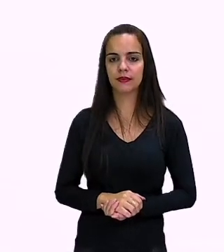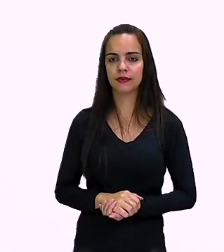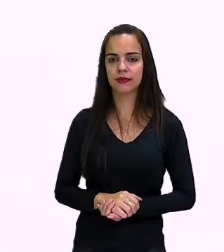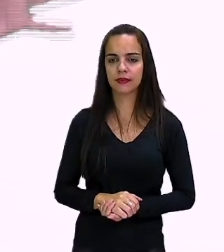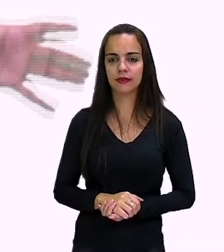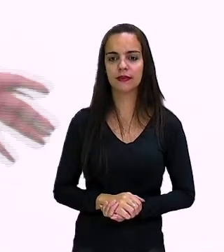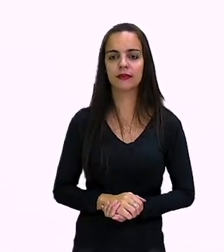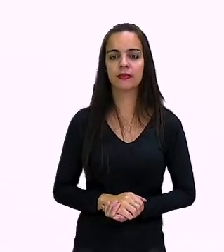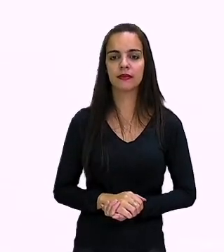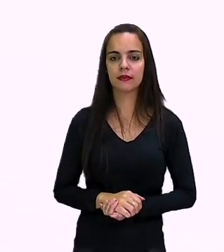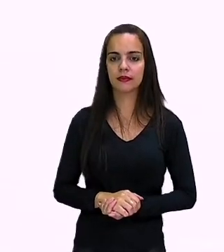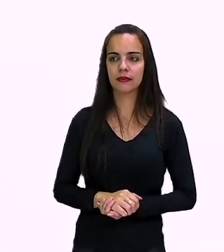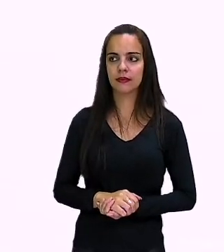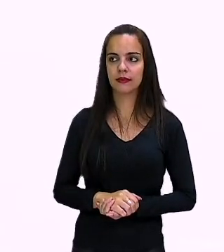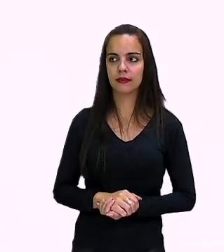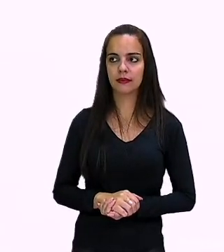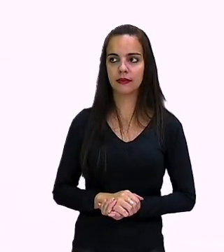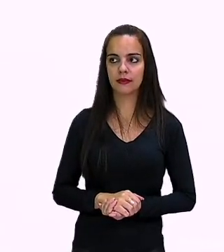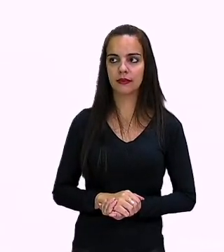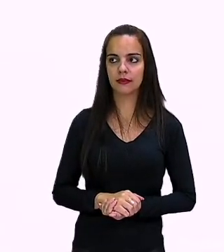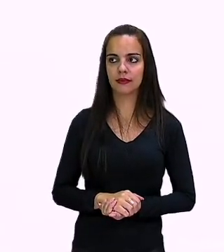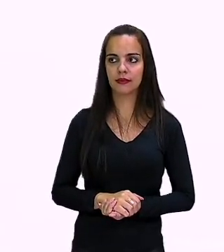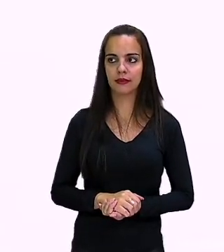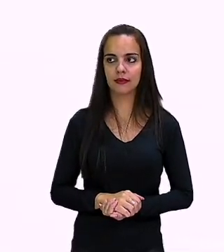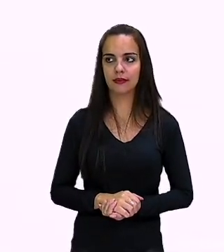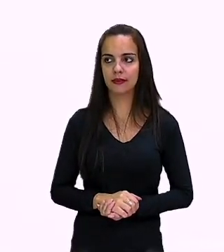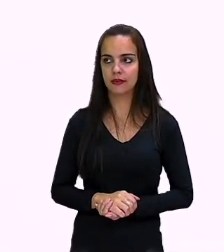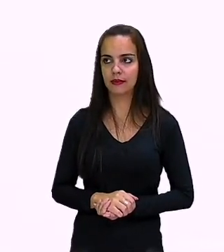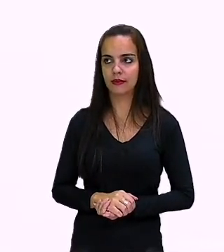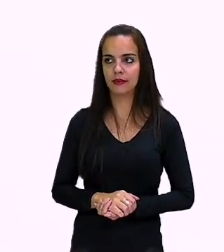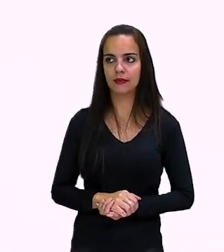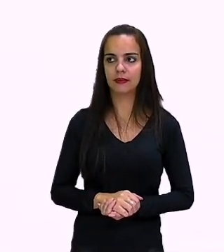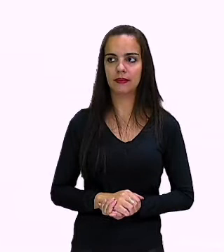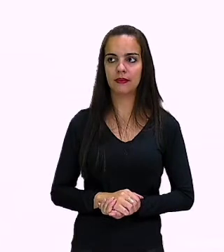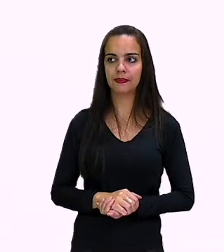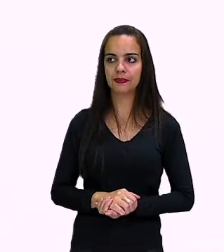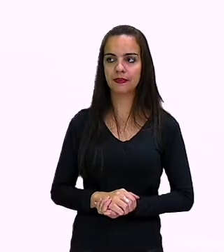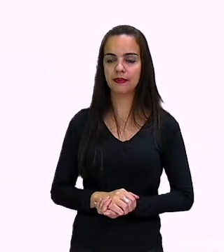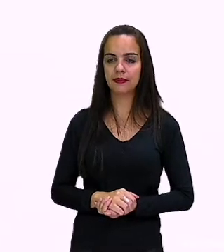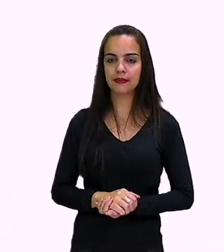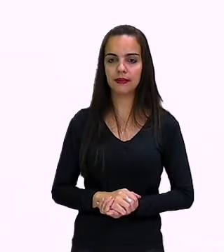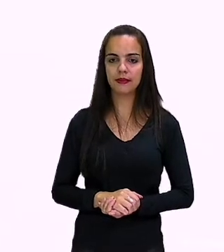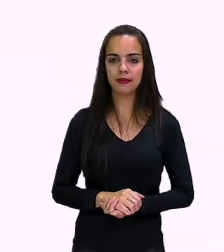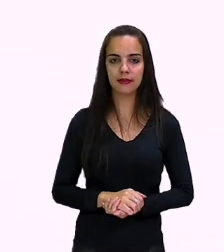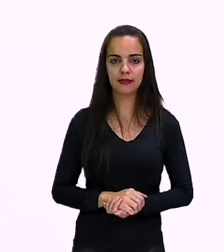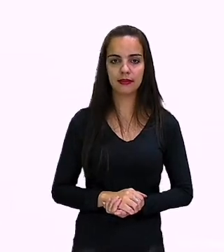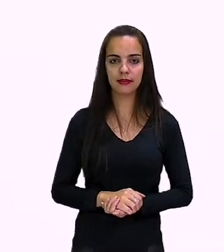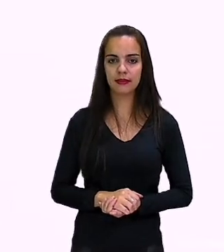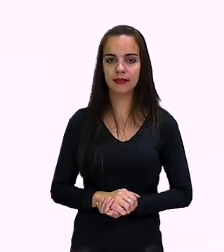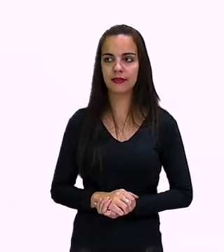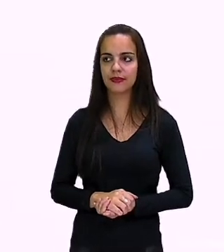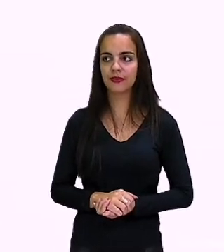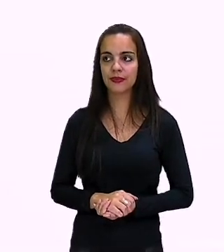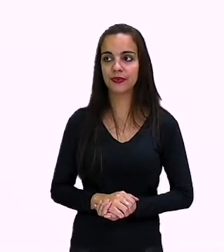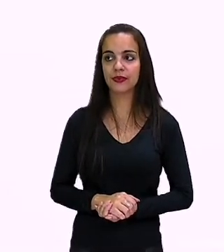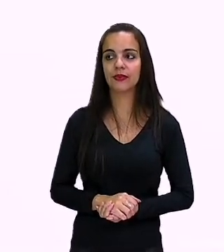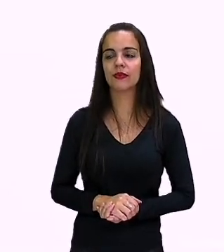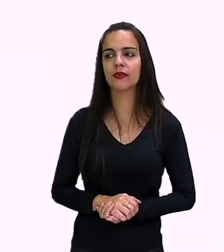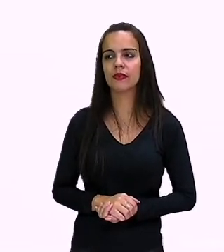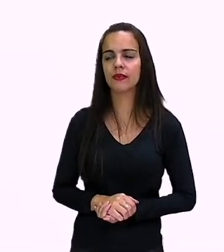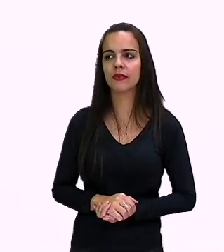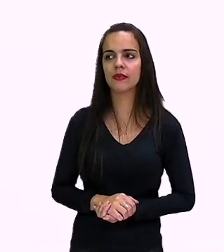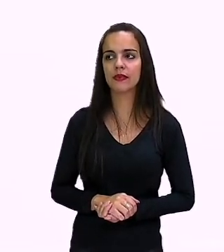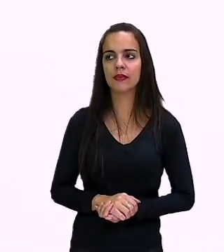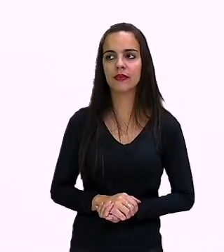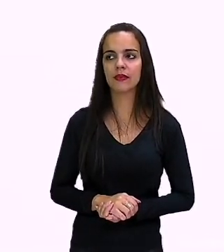audiologist vai aí responder todas as questões. E o might, que também é um verbo.